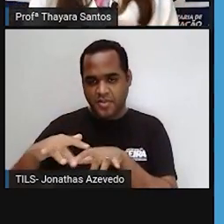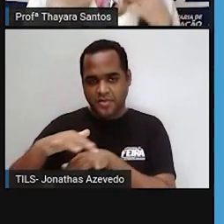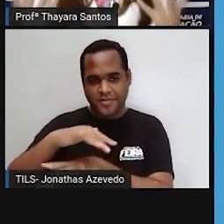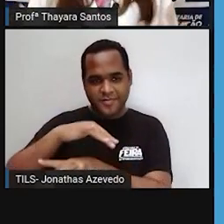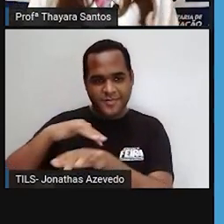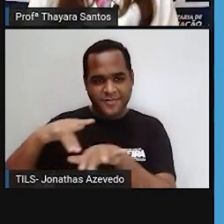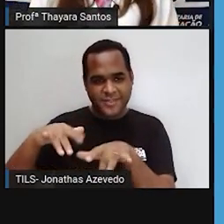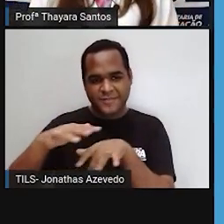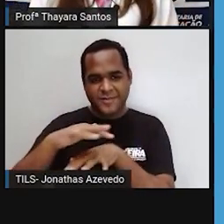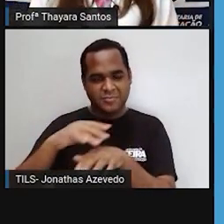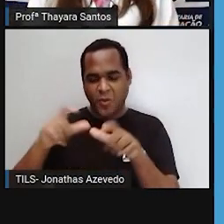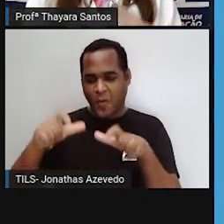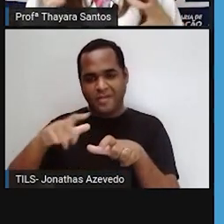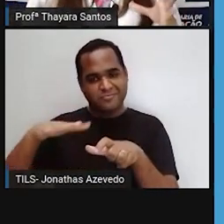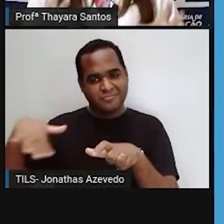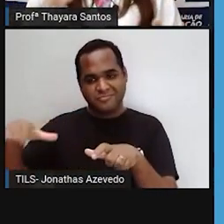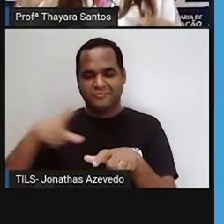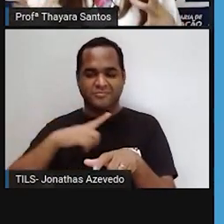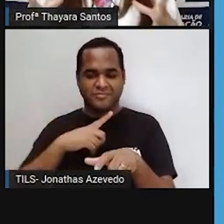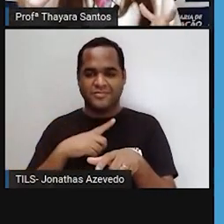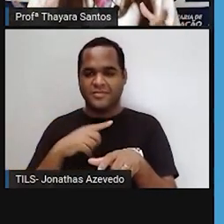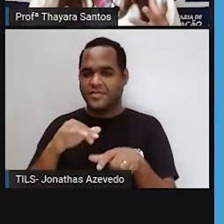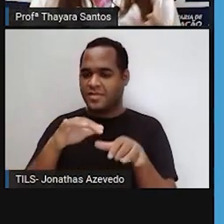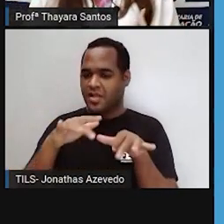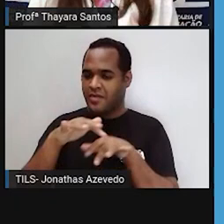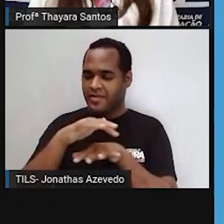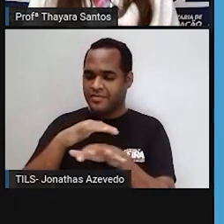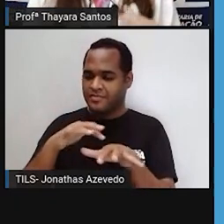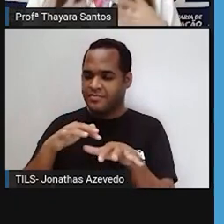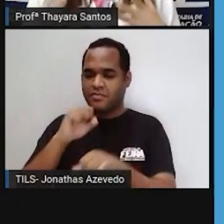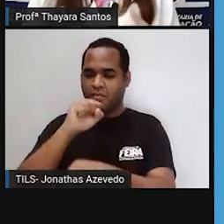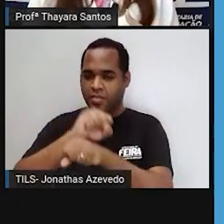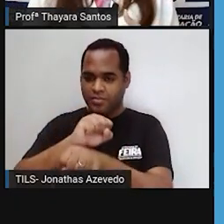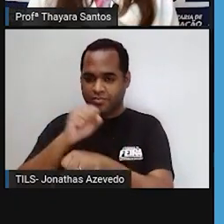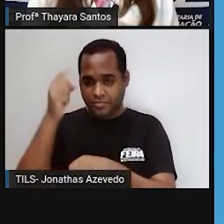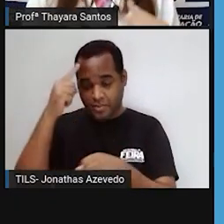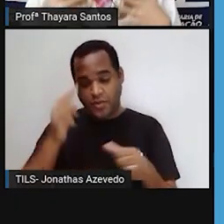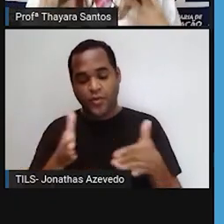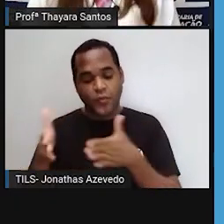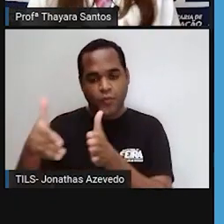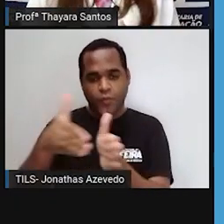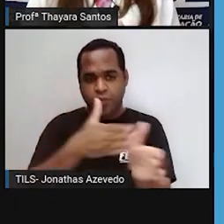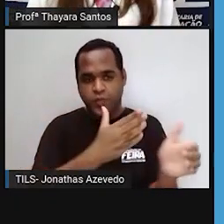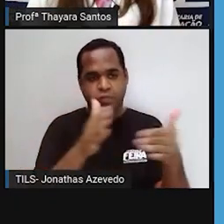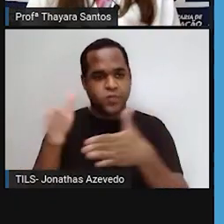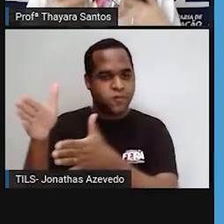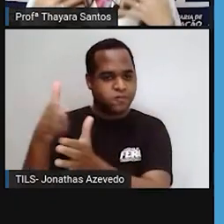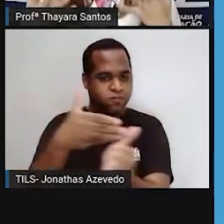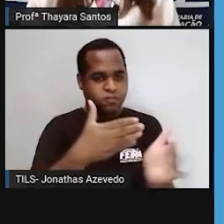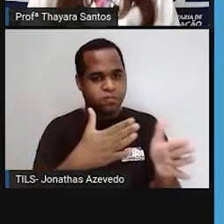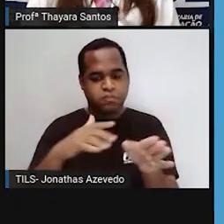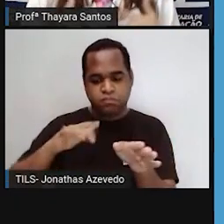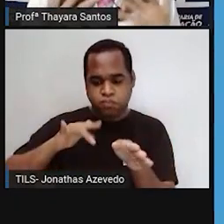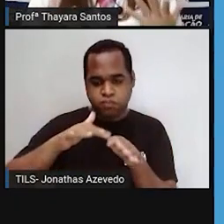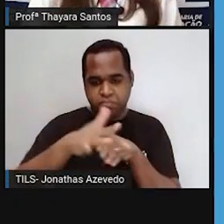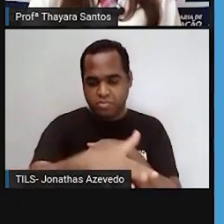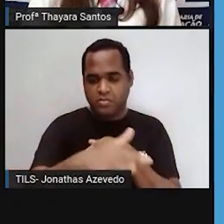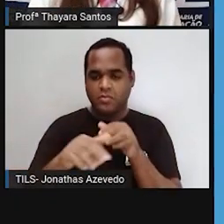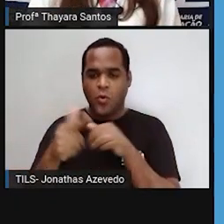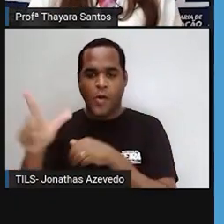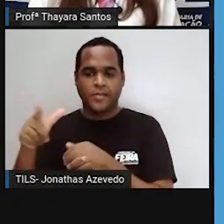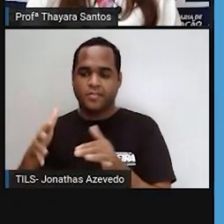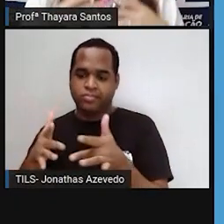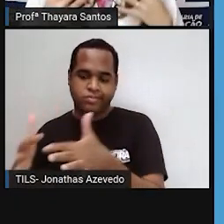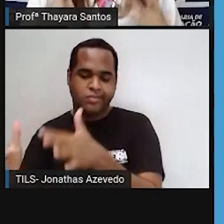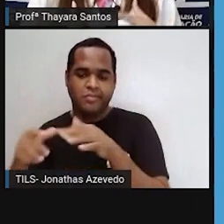meio de uma cidade, no meio de um ambiente, e eles são a água mais parada. Os rios, não, a gente já tem uma água corrente, que no final vai se encontrar